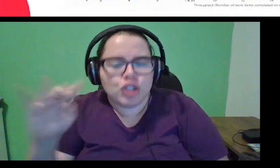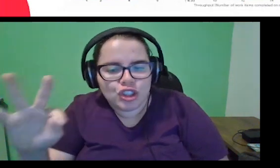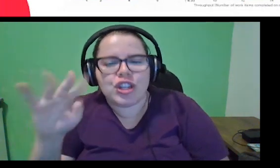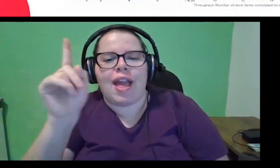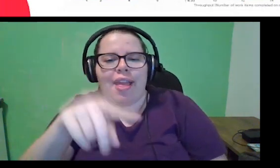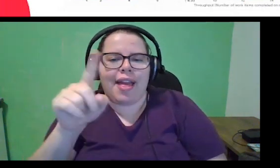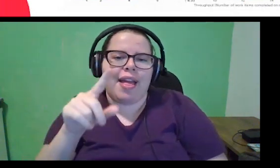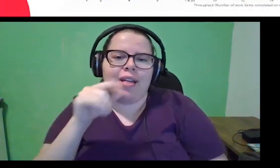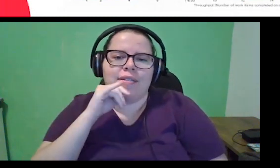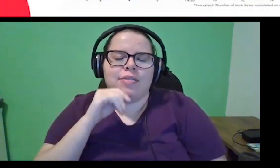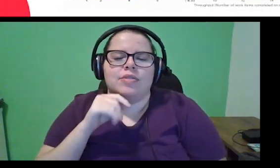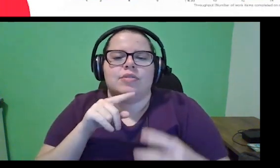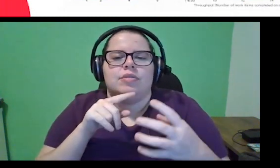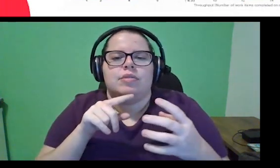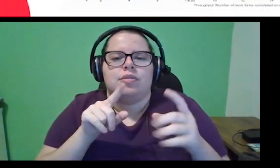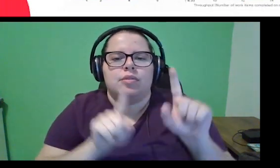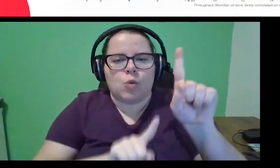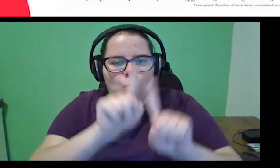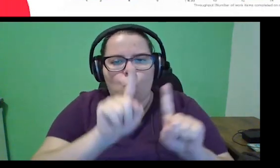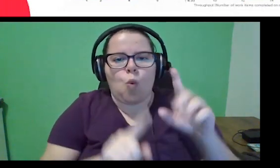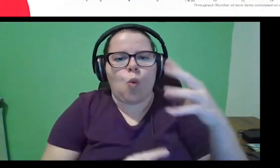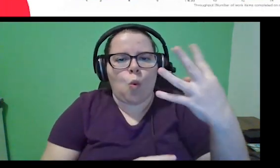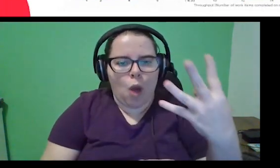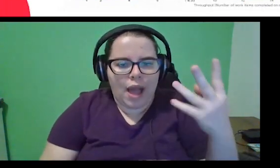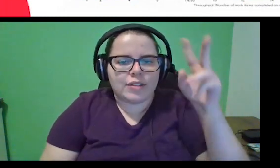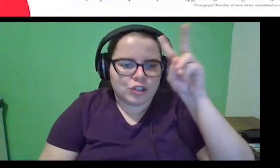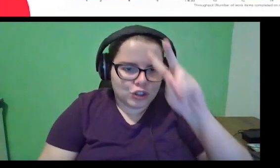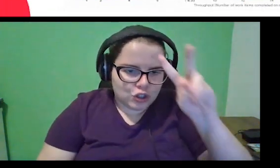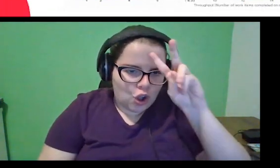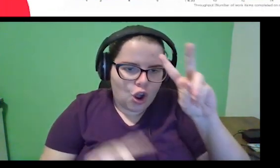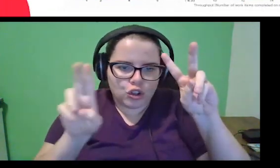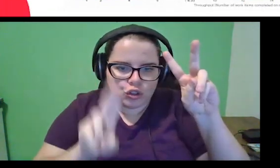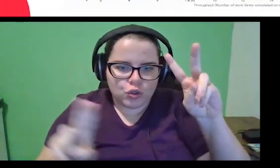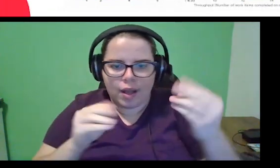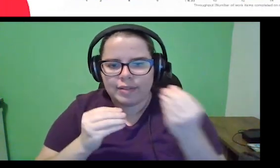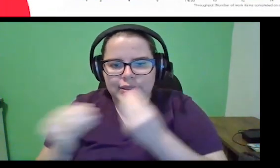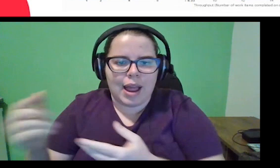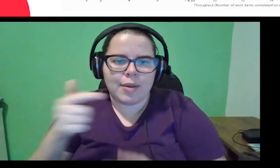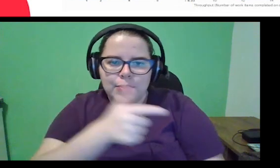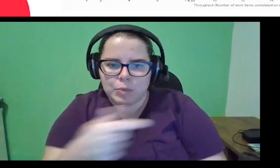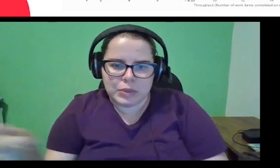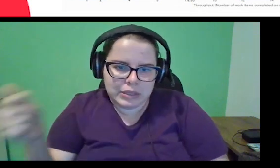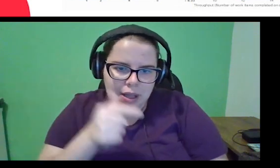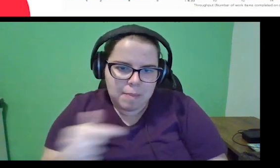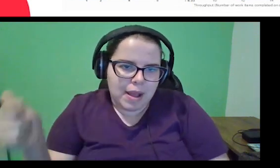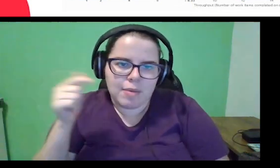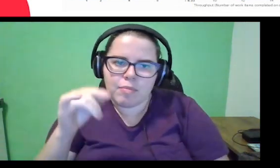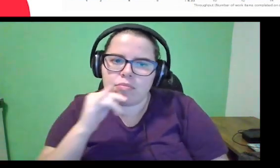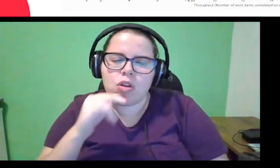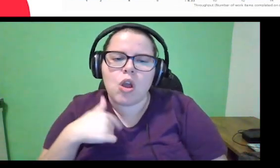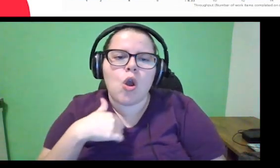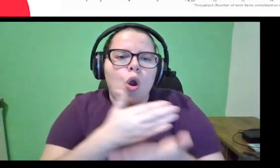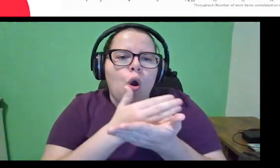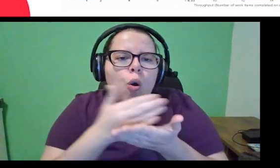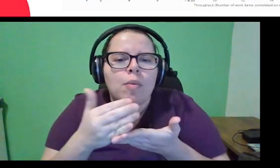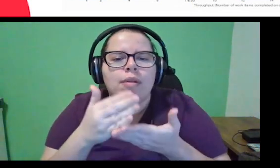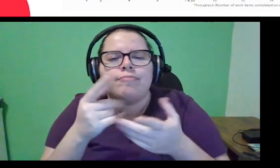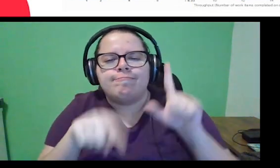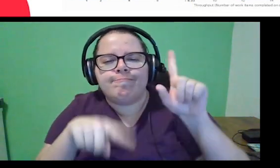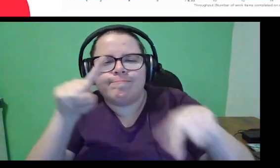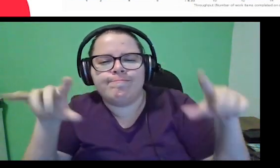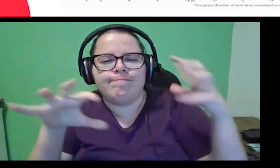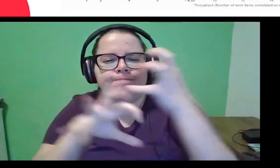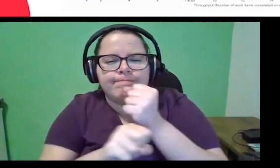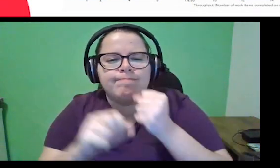média aqui é de quatro histórias de usuário entregues por semana, por exemplo, né, então eu começo a medir isso também,